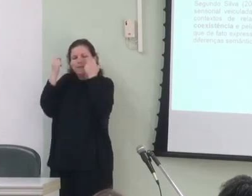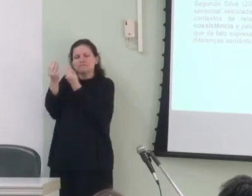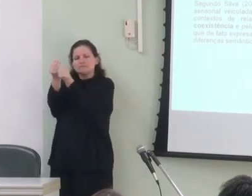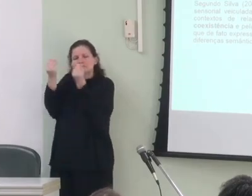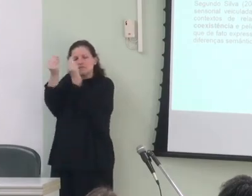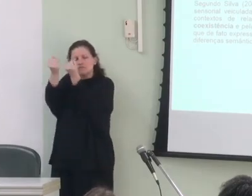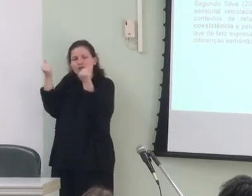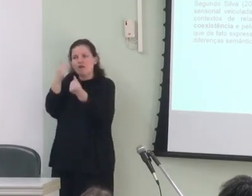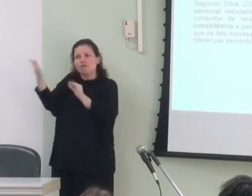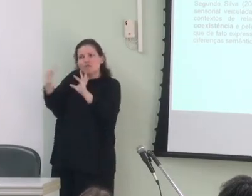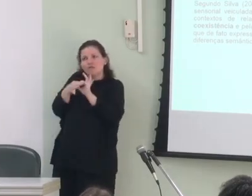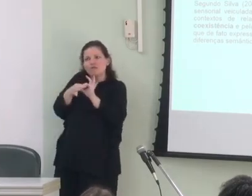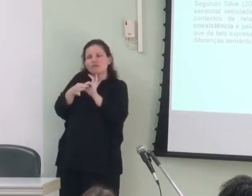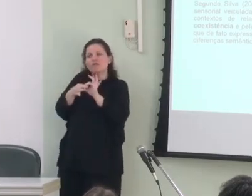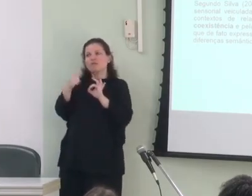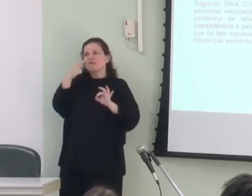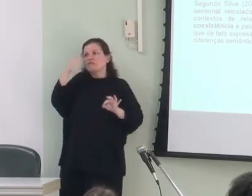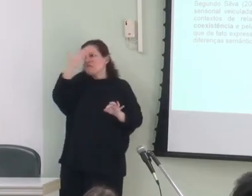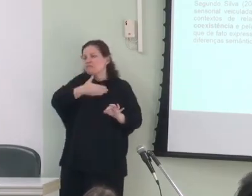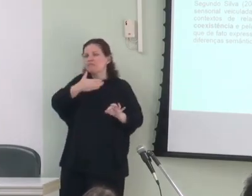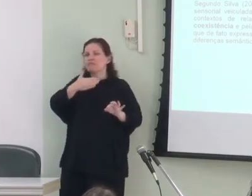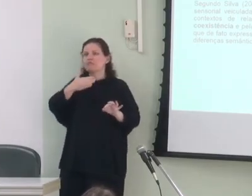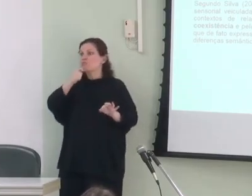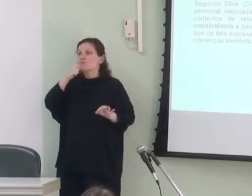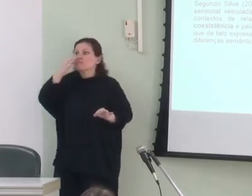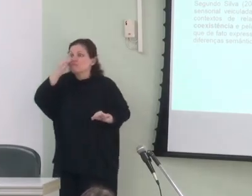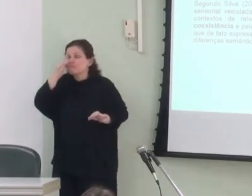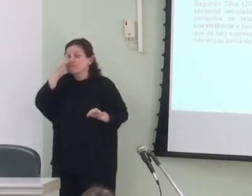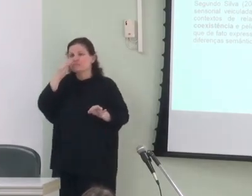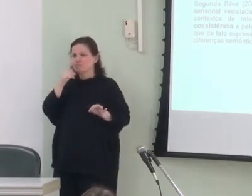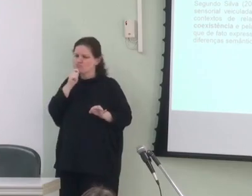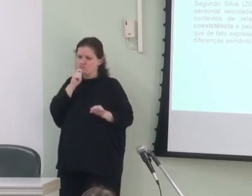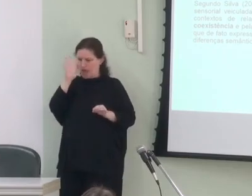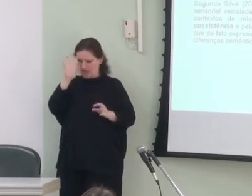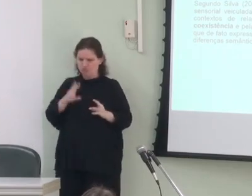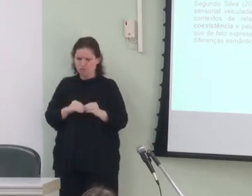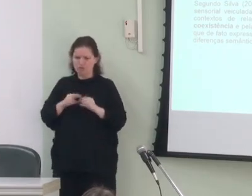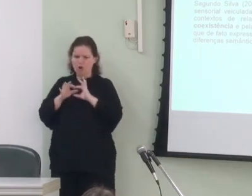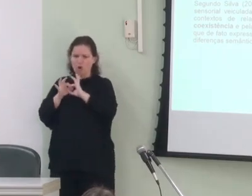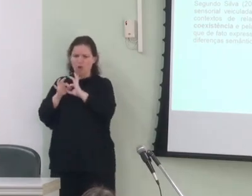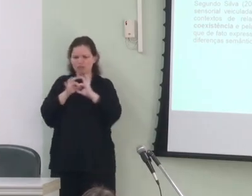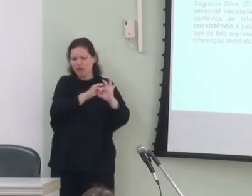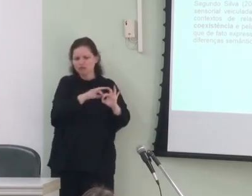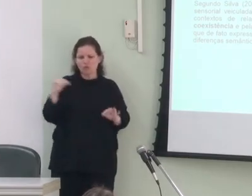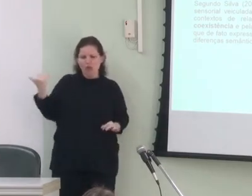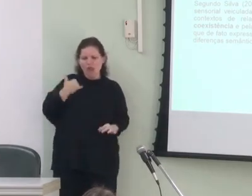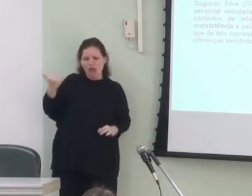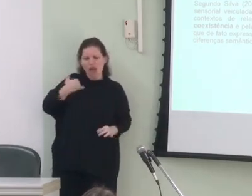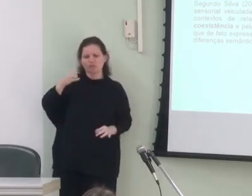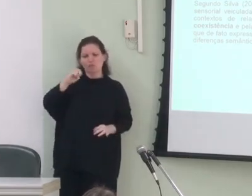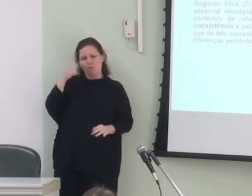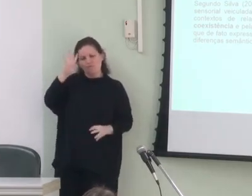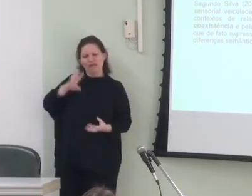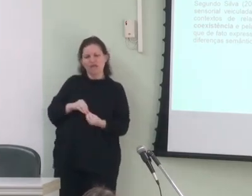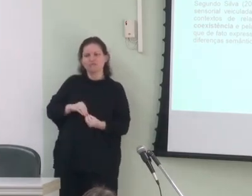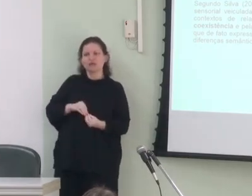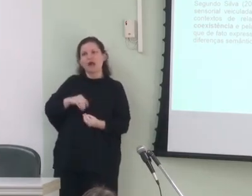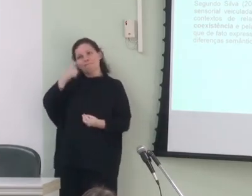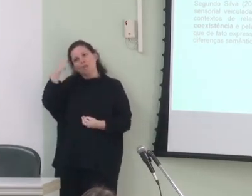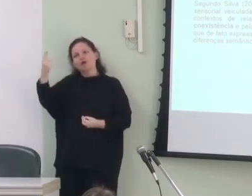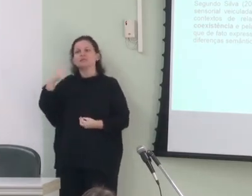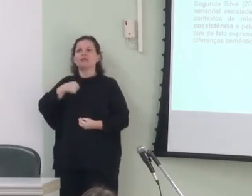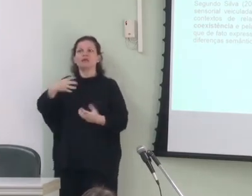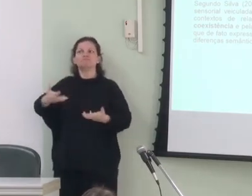veiculada pelo evidencial não testemunhado não se resume a contextos de relato ou inferência essa hipótese é